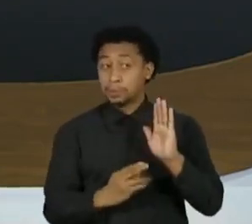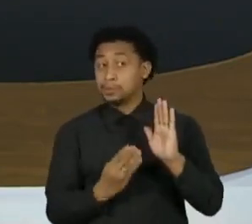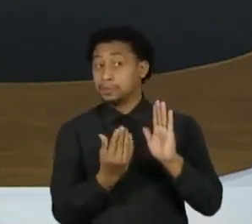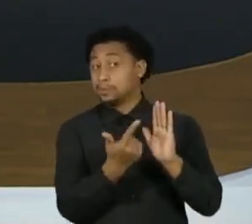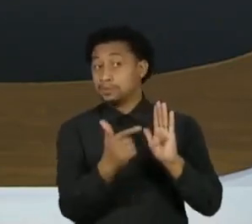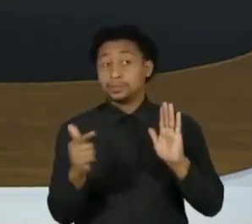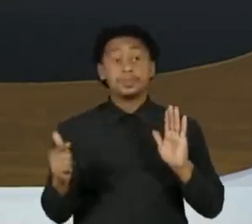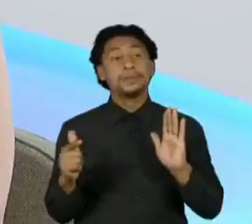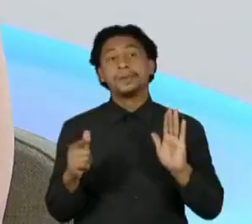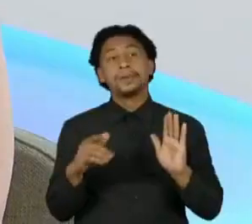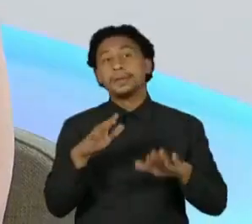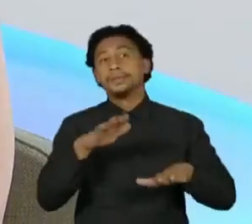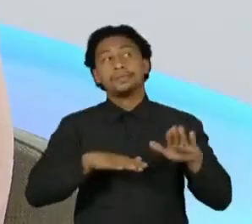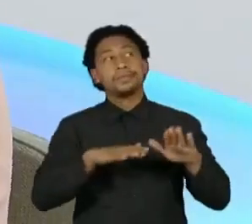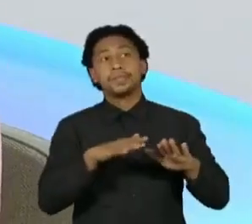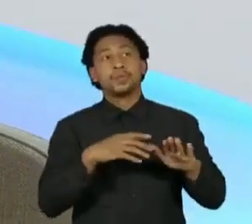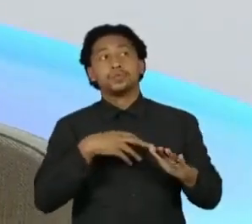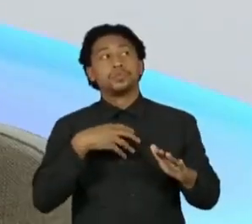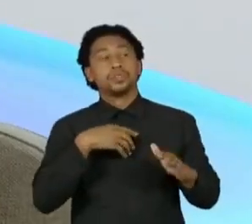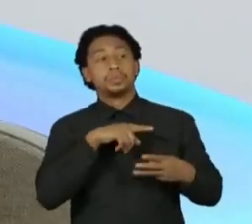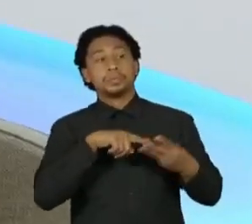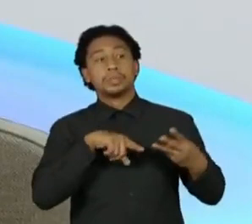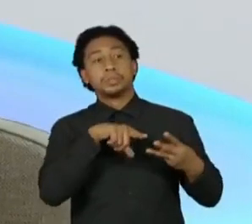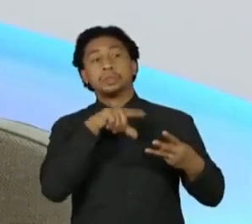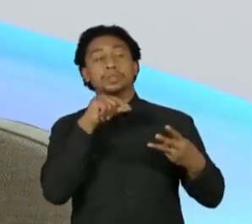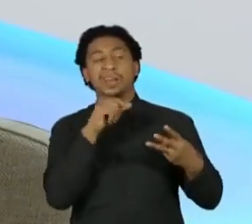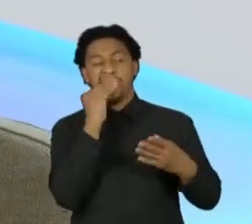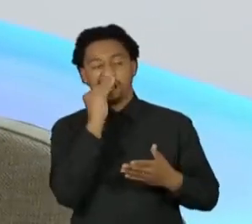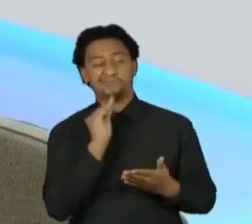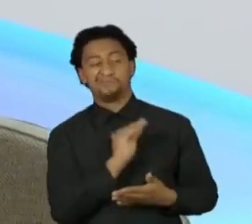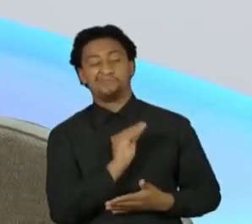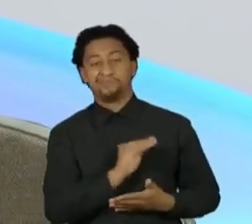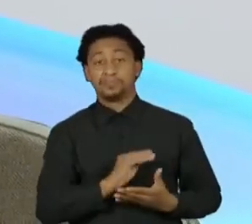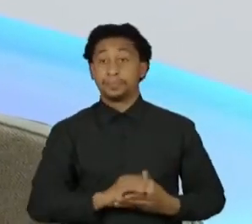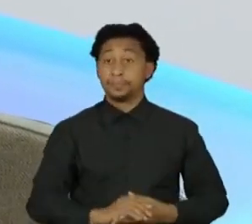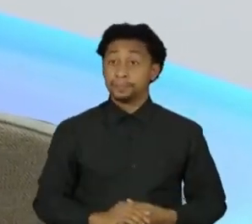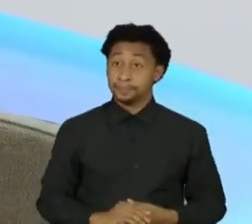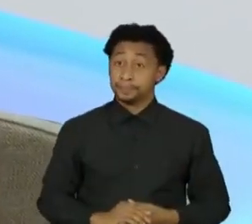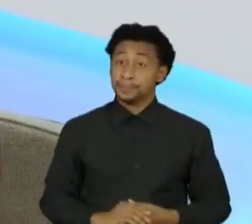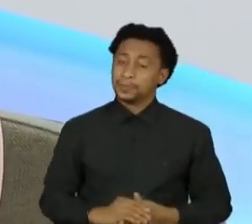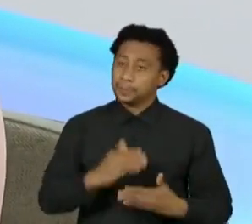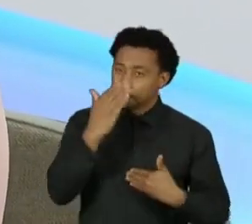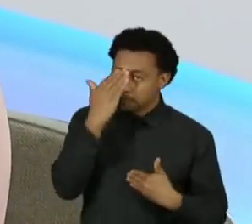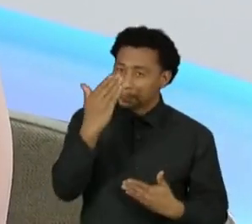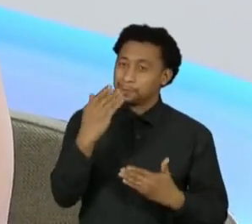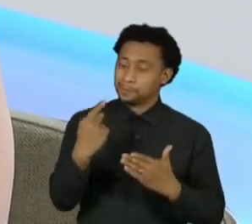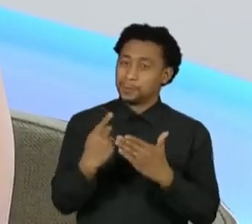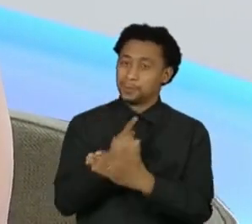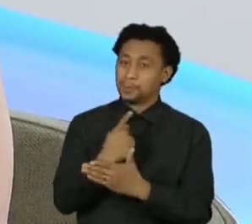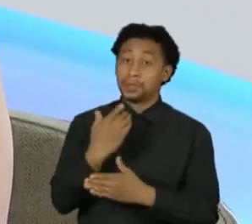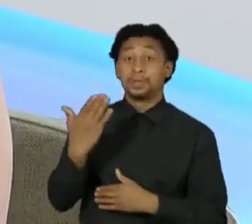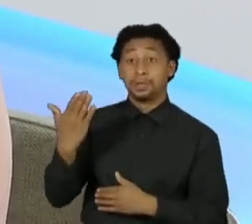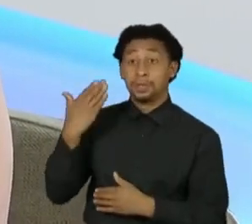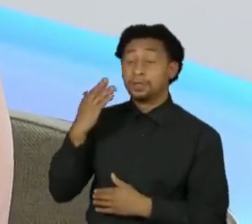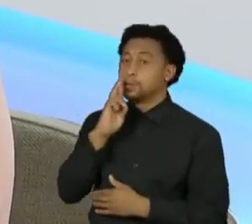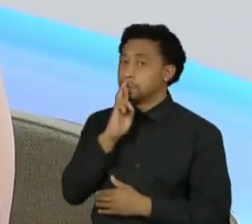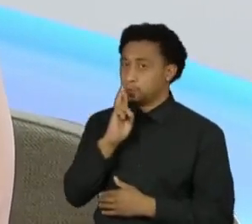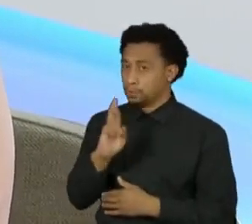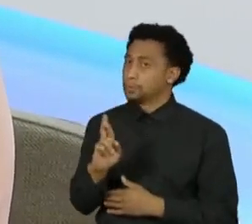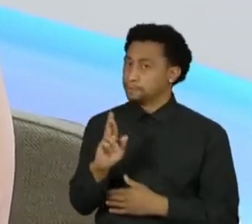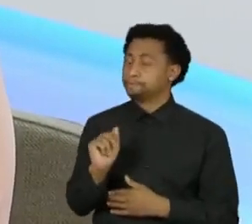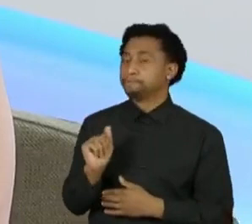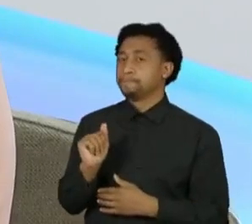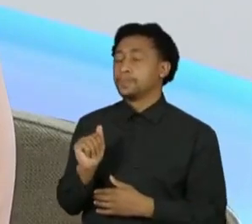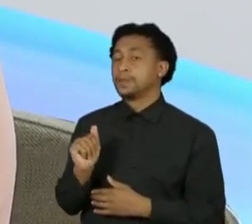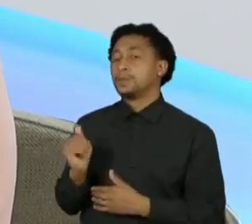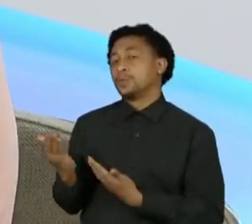desse instrumento, de alguma maneira? Obrigada pela pergunta, Vera. Quando eu respondi essa pergunta, foi um jovem jornalista